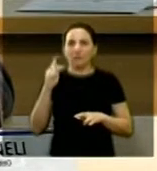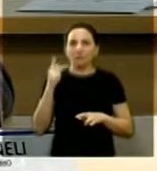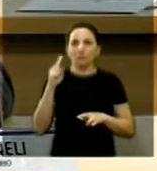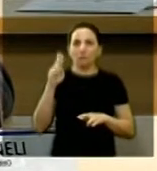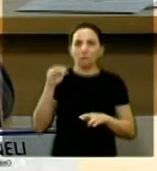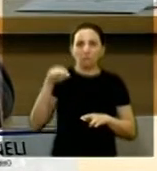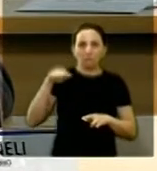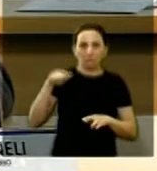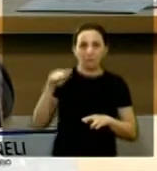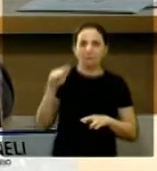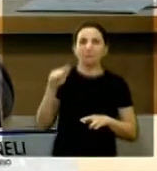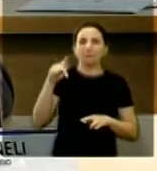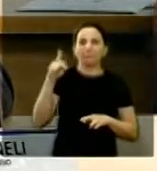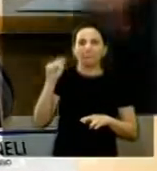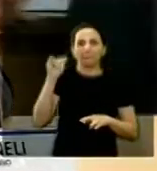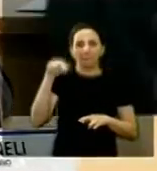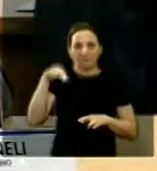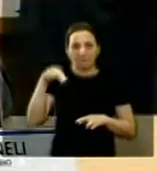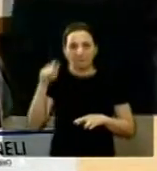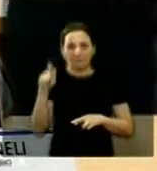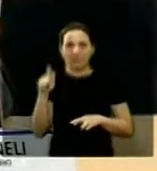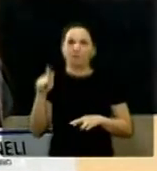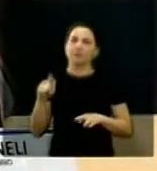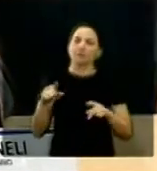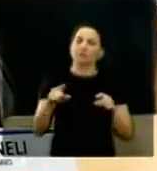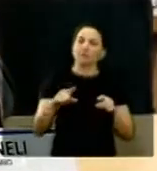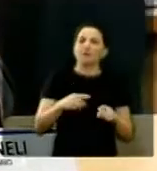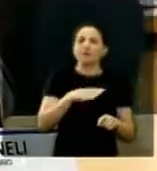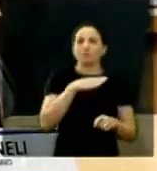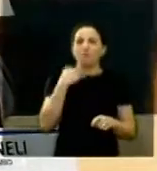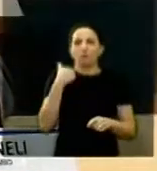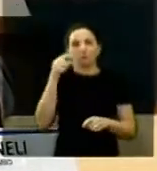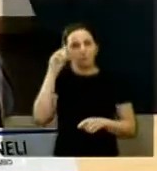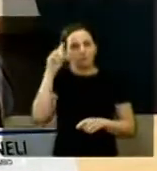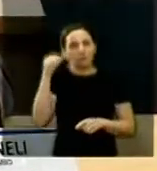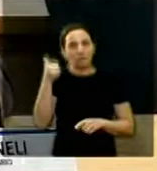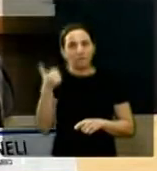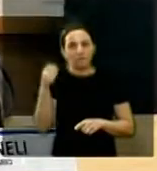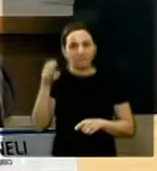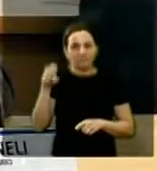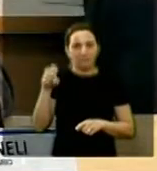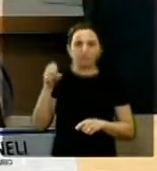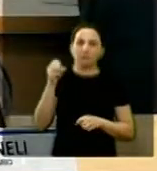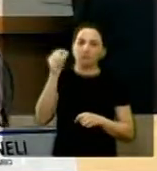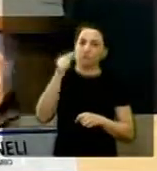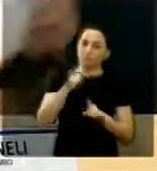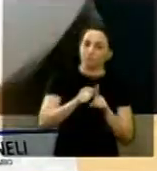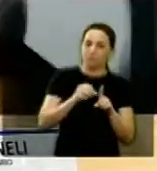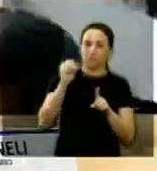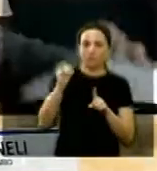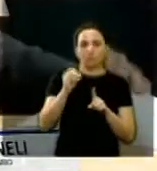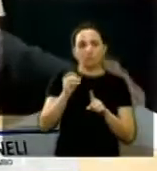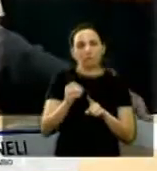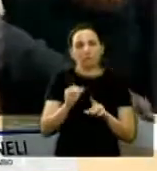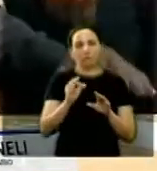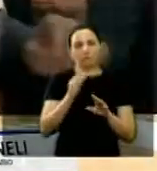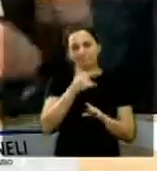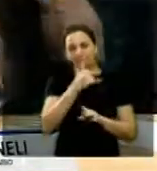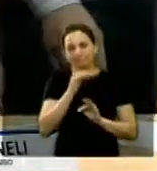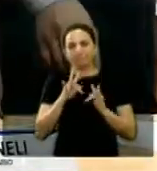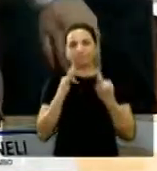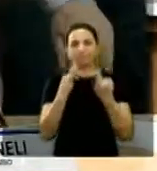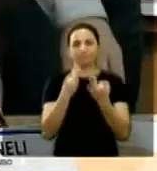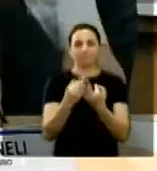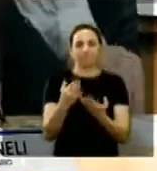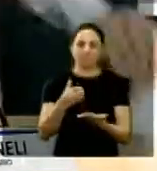anos, ocorrido no dia 15 próximo passado, nesta localidade e sejam apresentadas condolências à sua família.